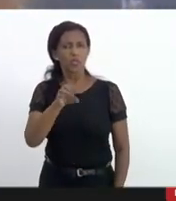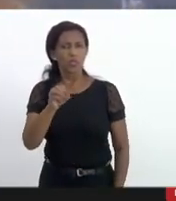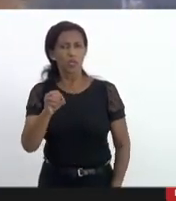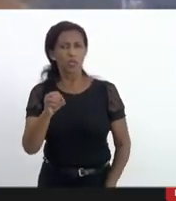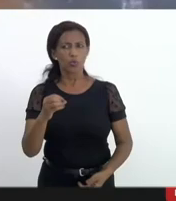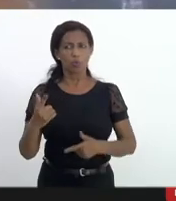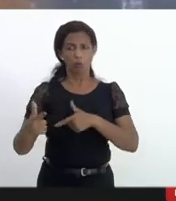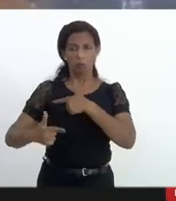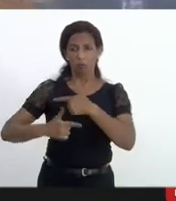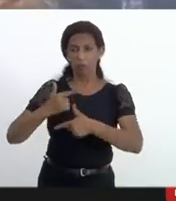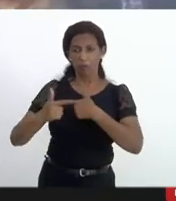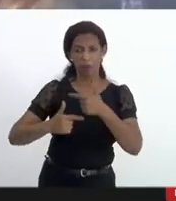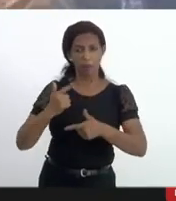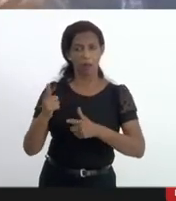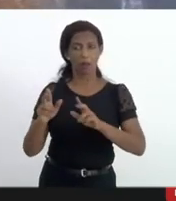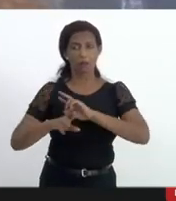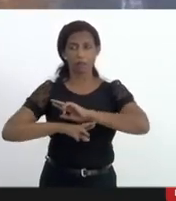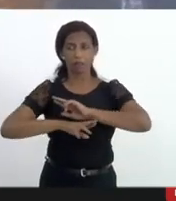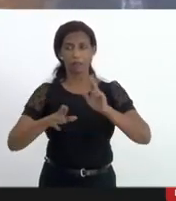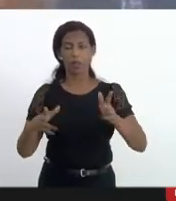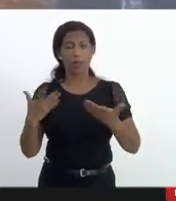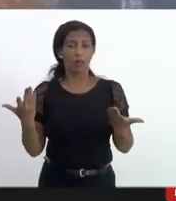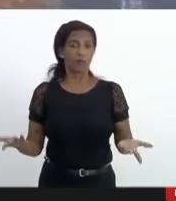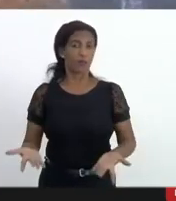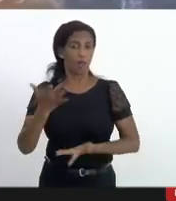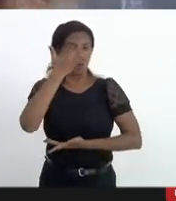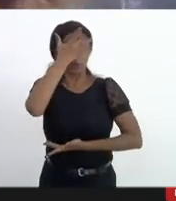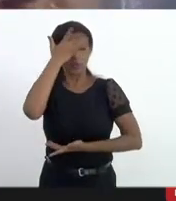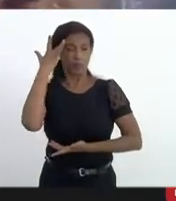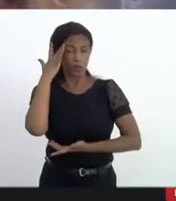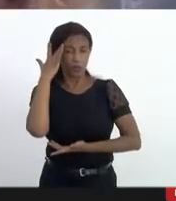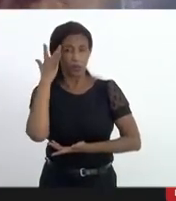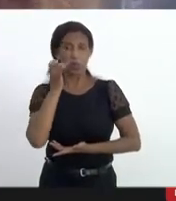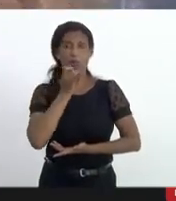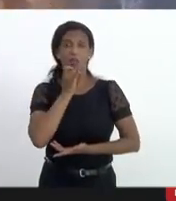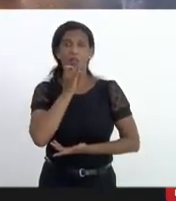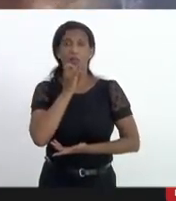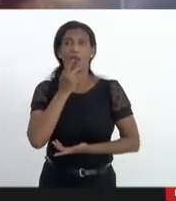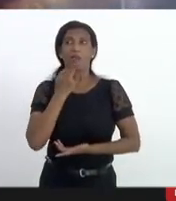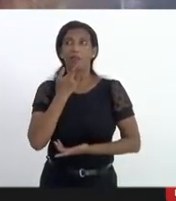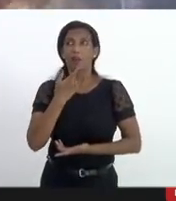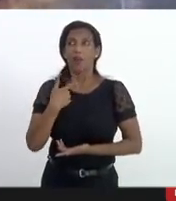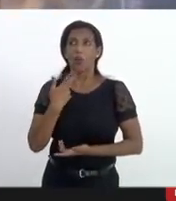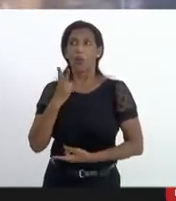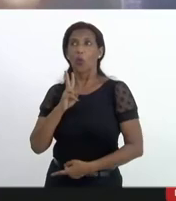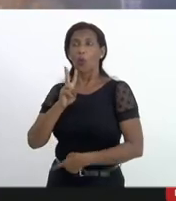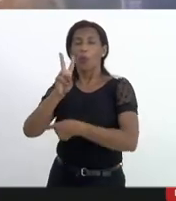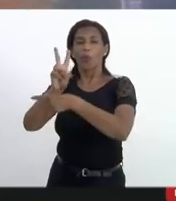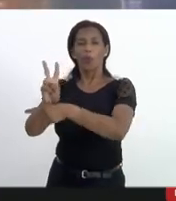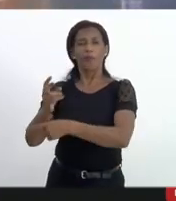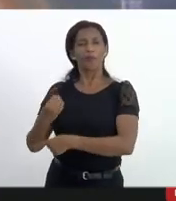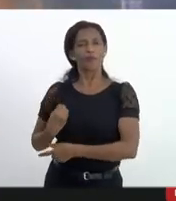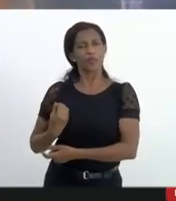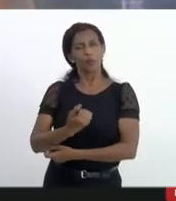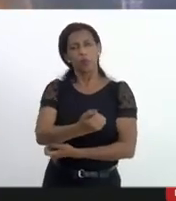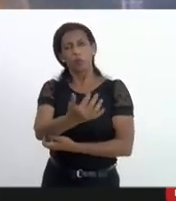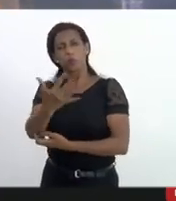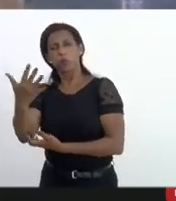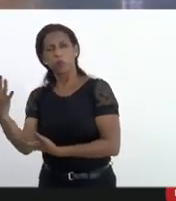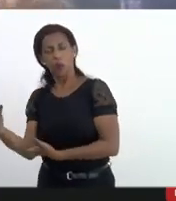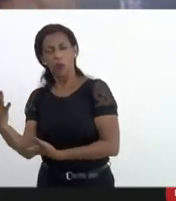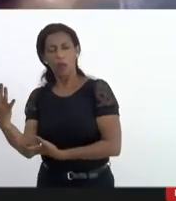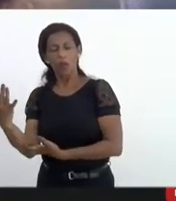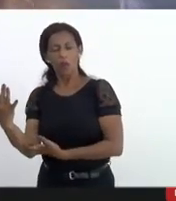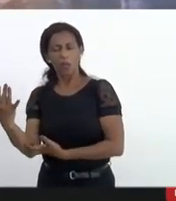degradantes afinal se a pessoa que jurou defender a vida de tantos chegar à